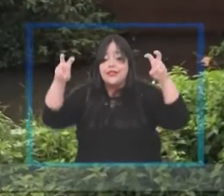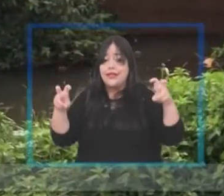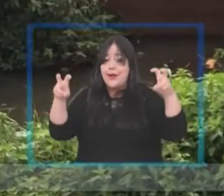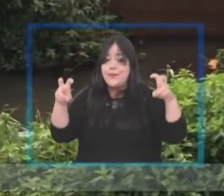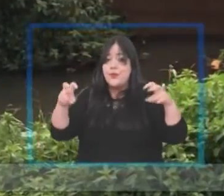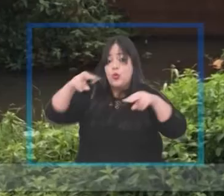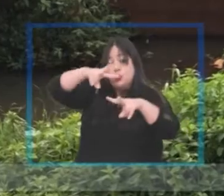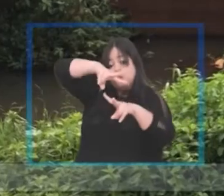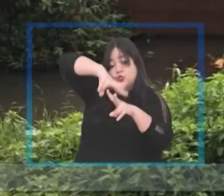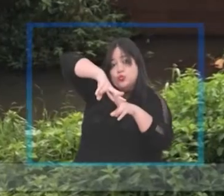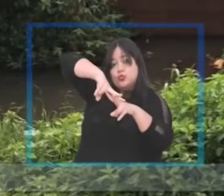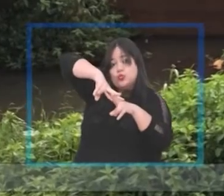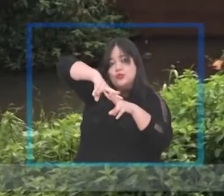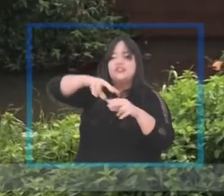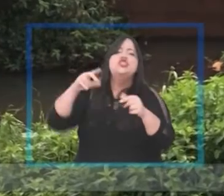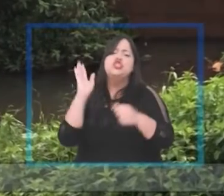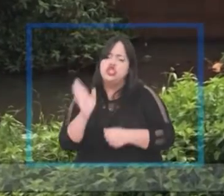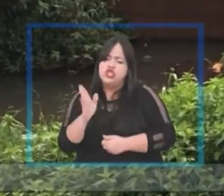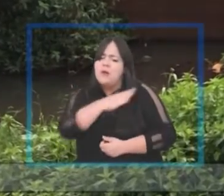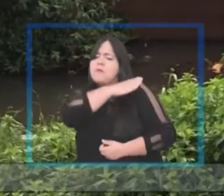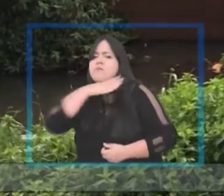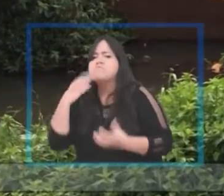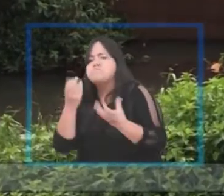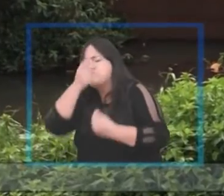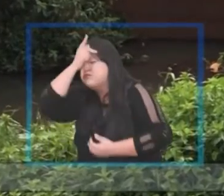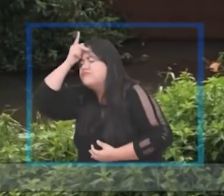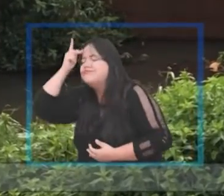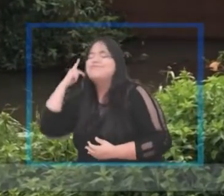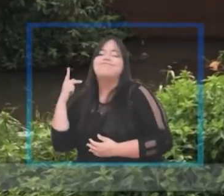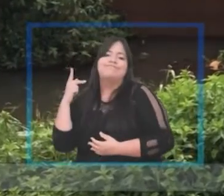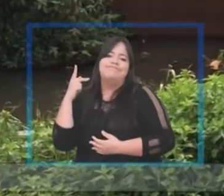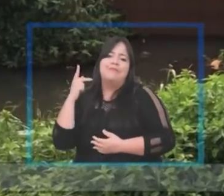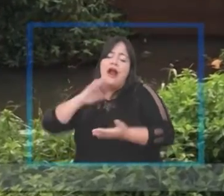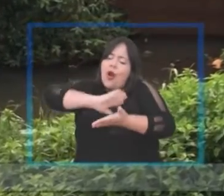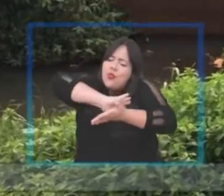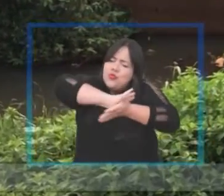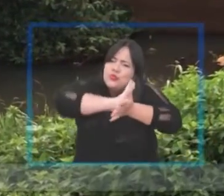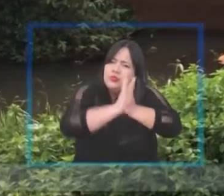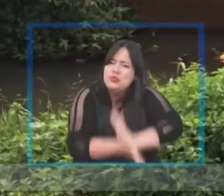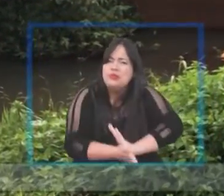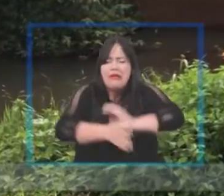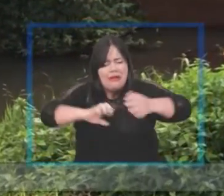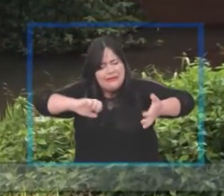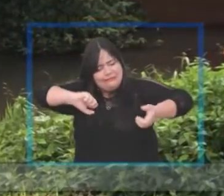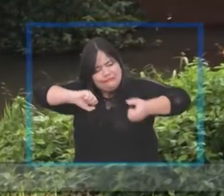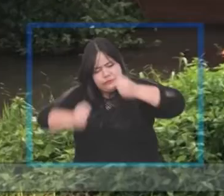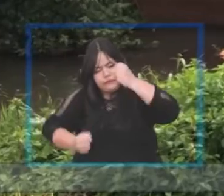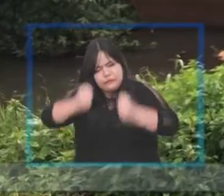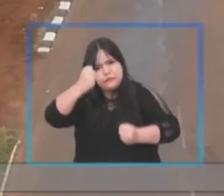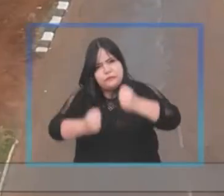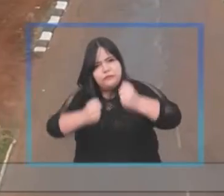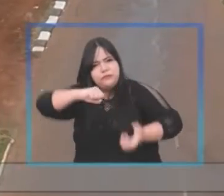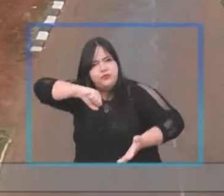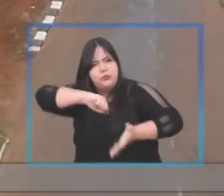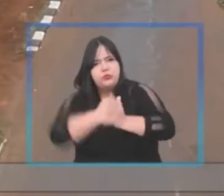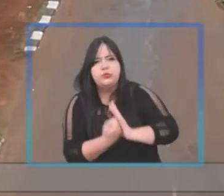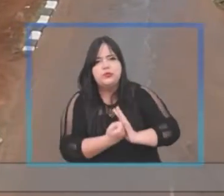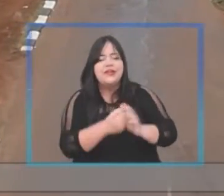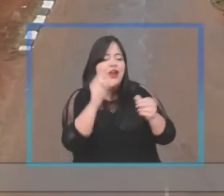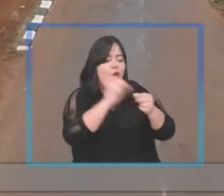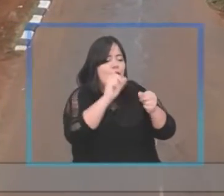já se perderam muitas vidas. Acontece o esmagamento dos veículos. Nós vamos